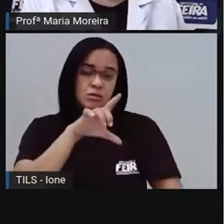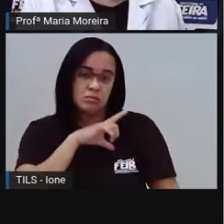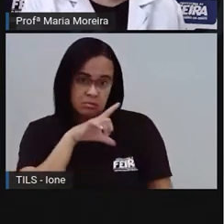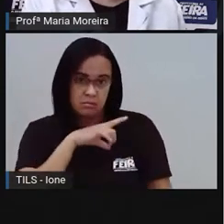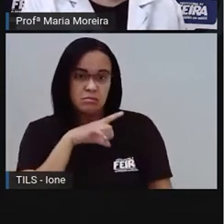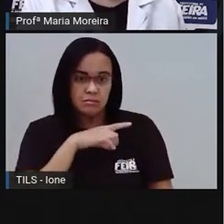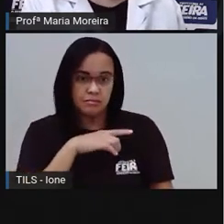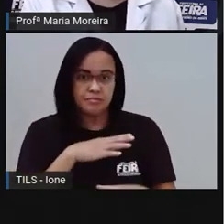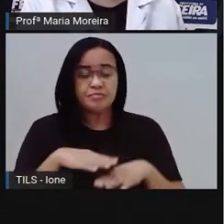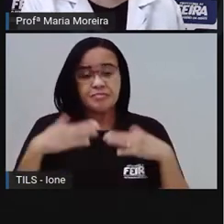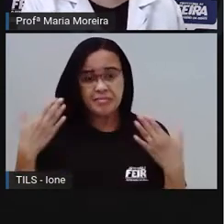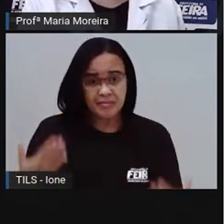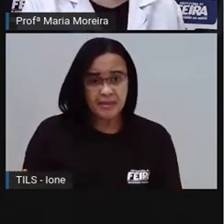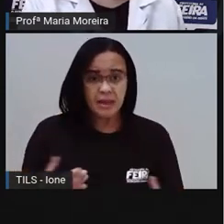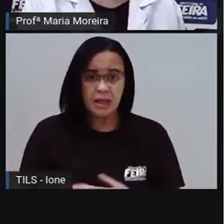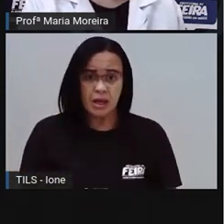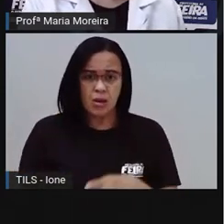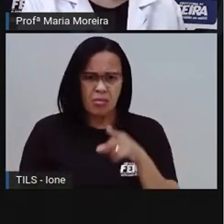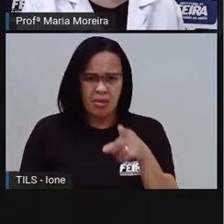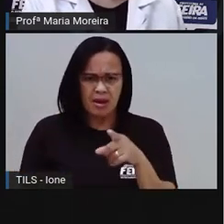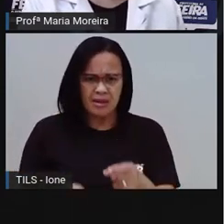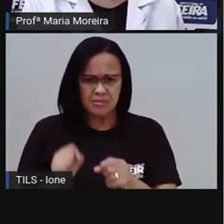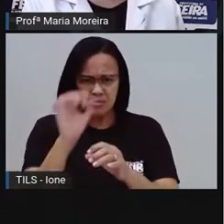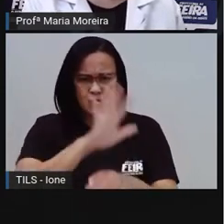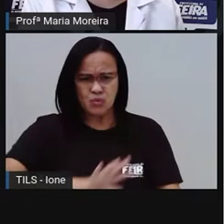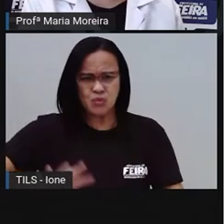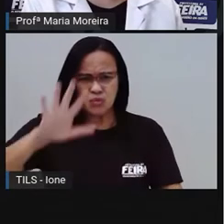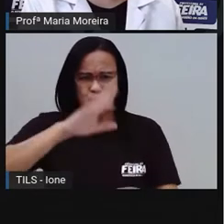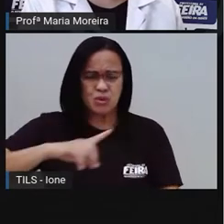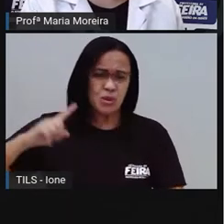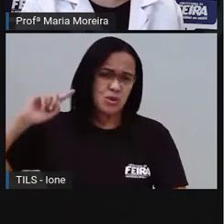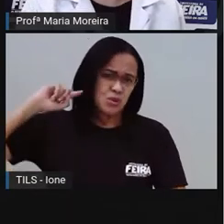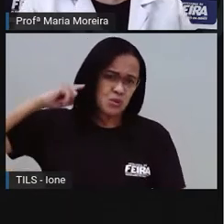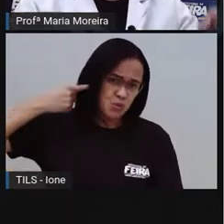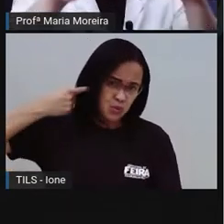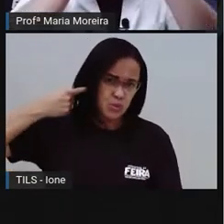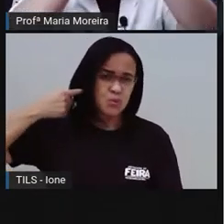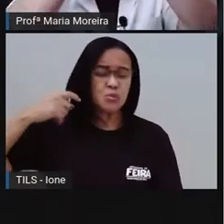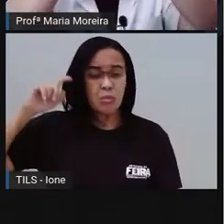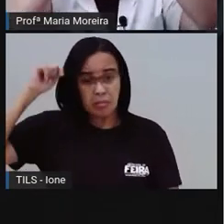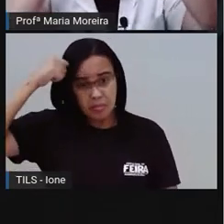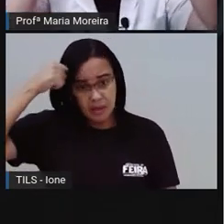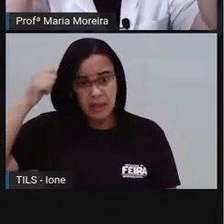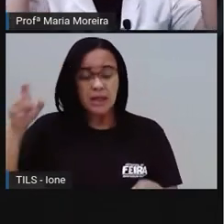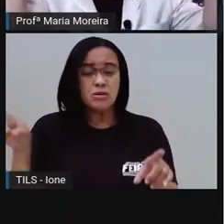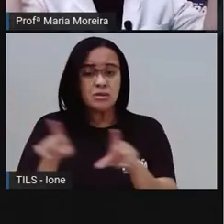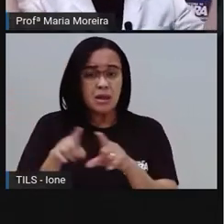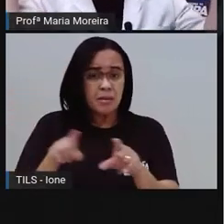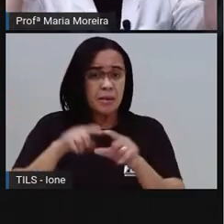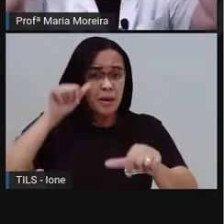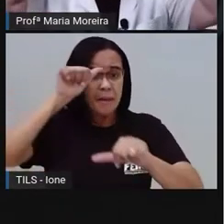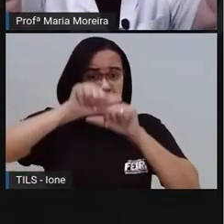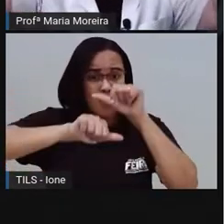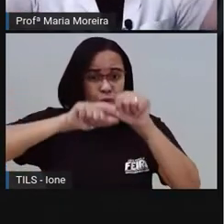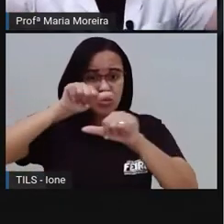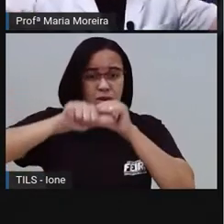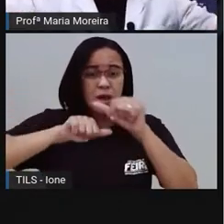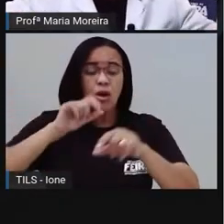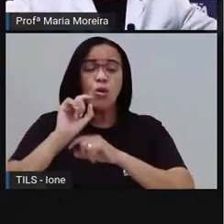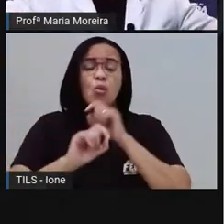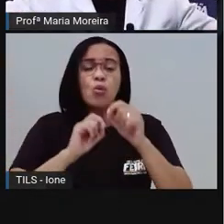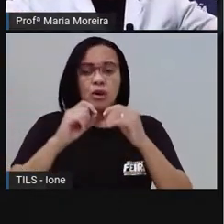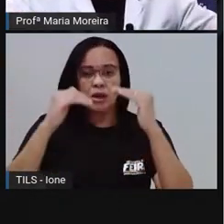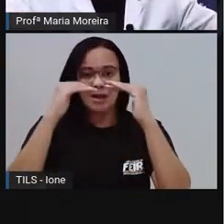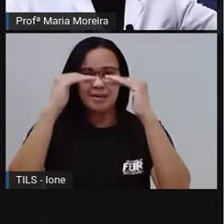desses poluentes relaciona-se ainda com a redução da camada de ozônio, que é uma camada, né, que